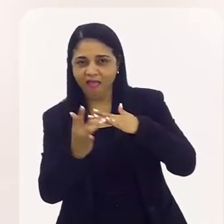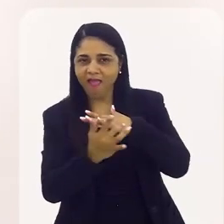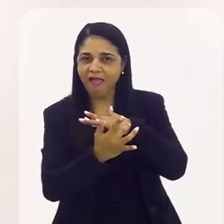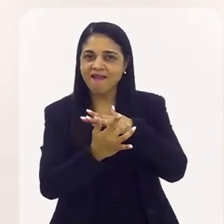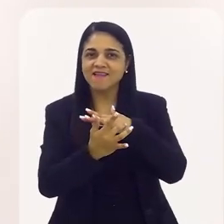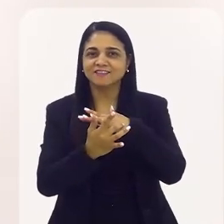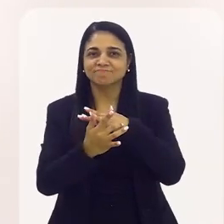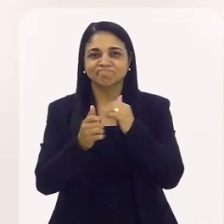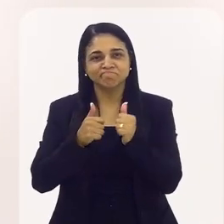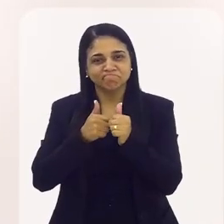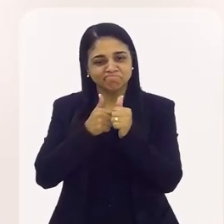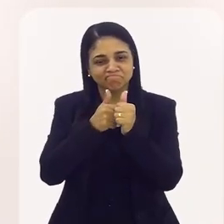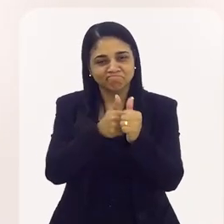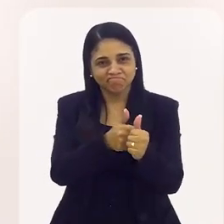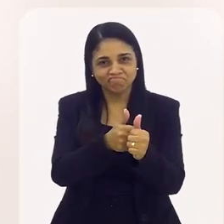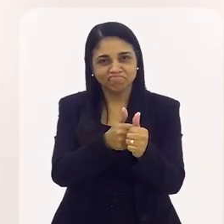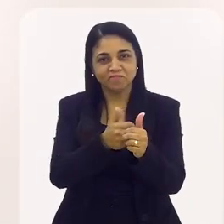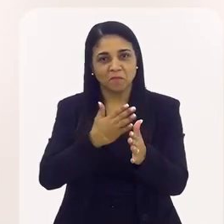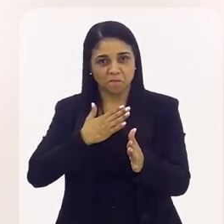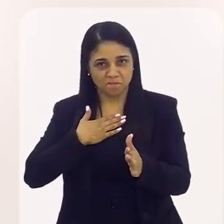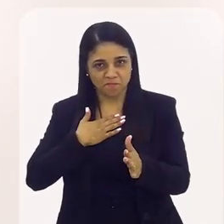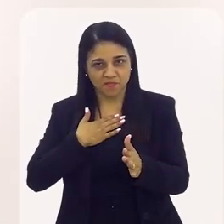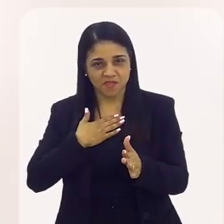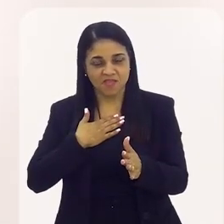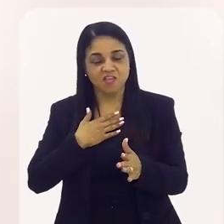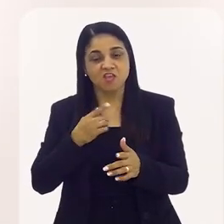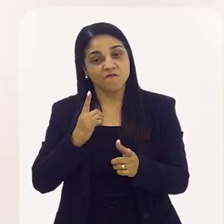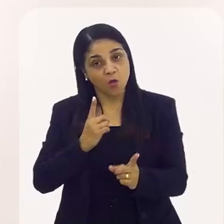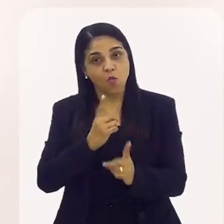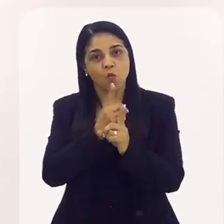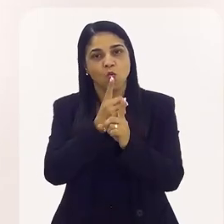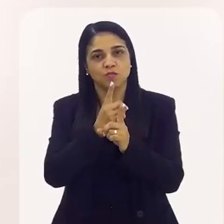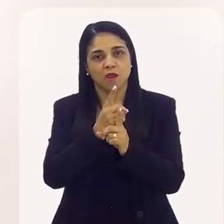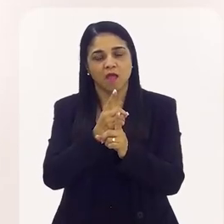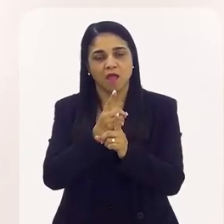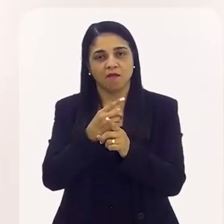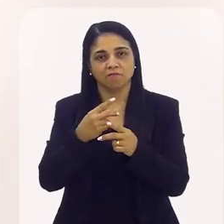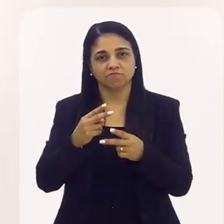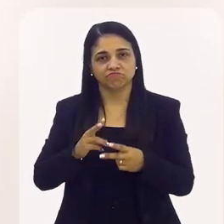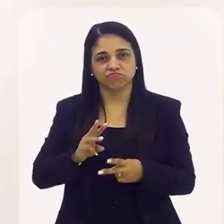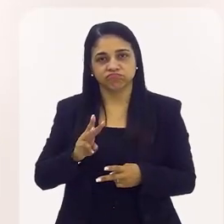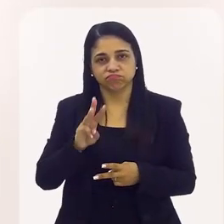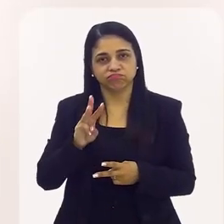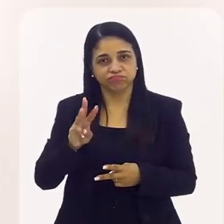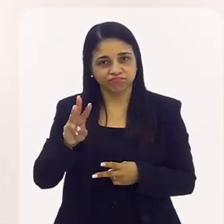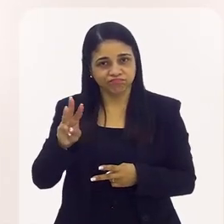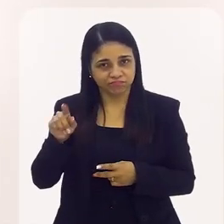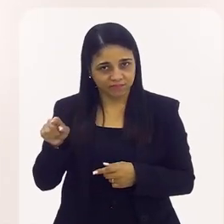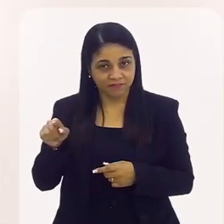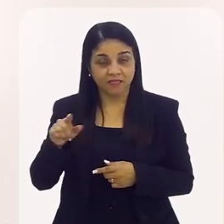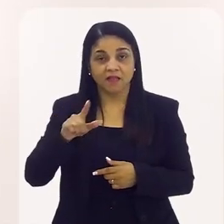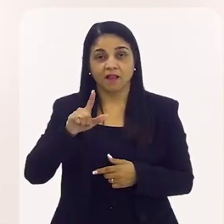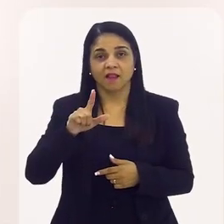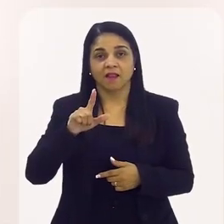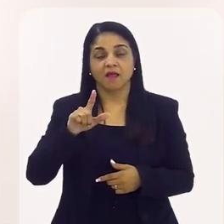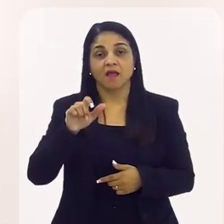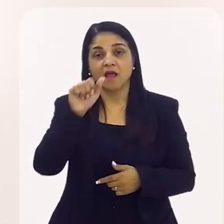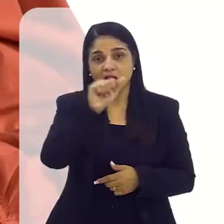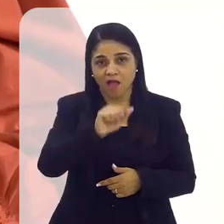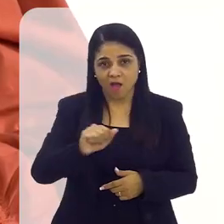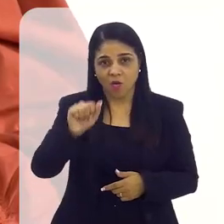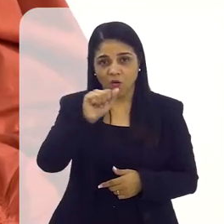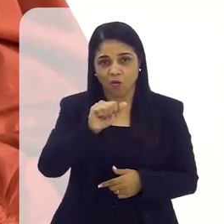minhas redes sociais que vocês vão encontrar o endereço da Lenir ou procure arroba